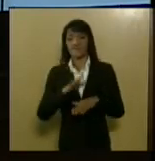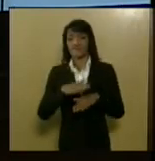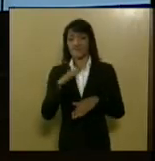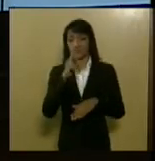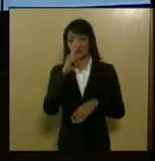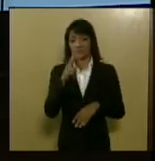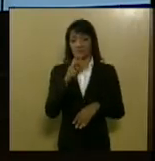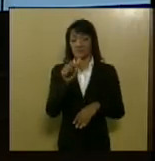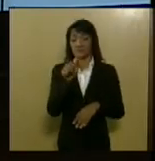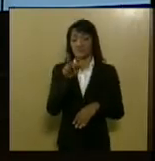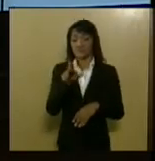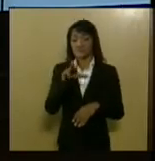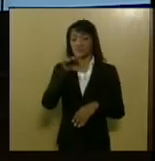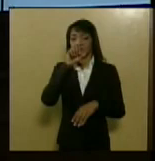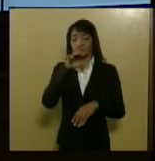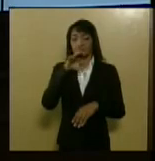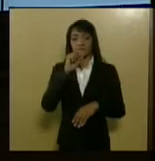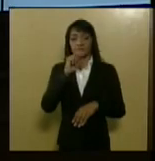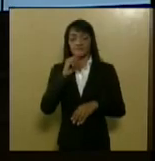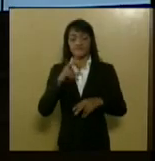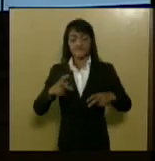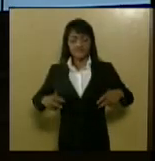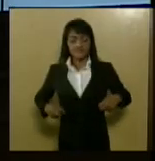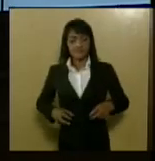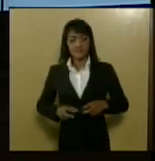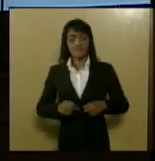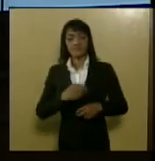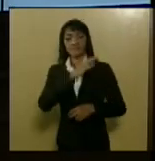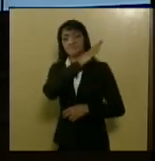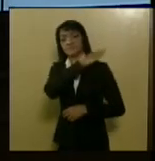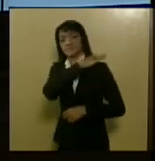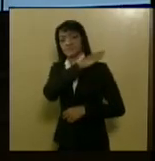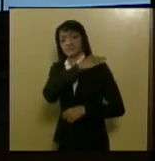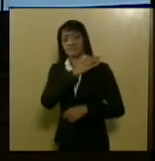com câncer do pulmão em várias partes